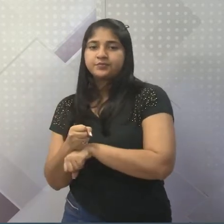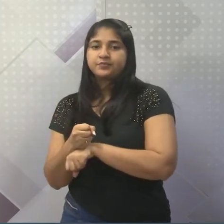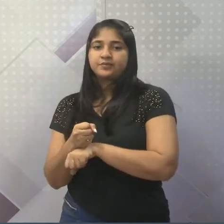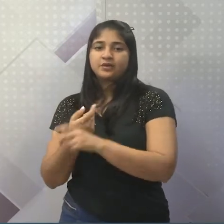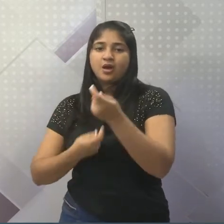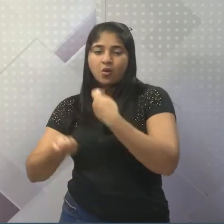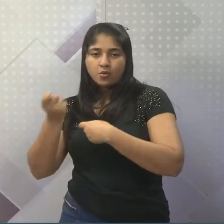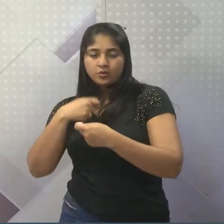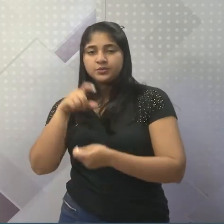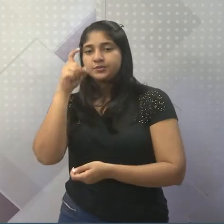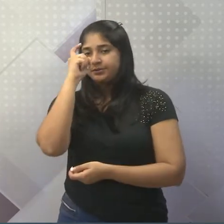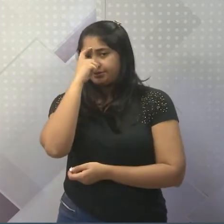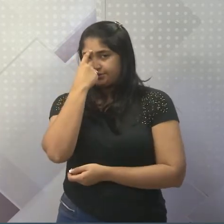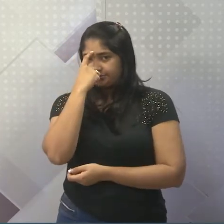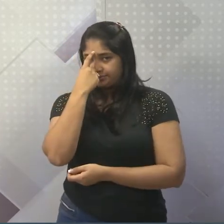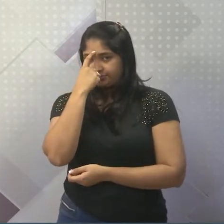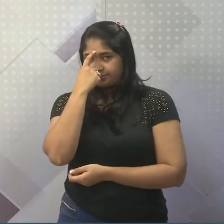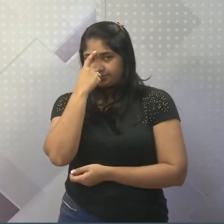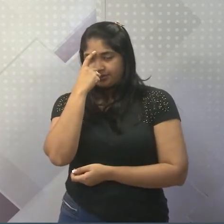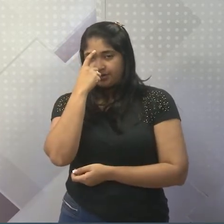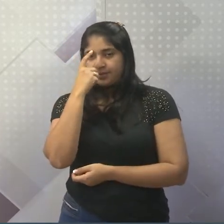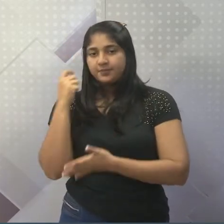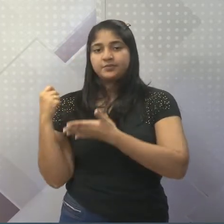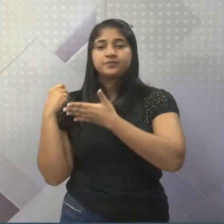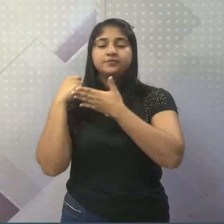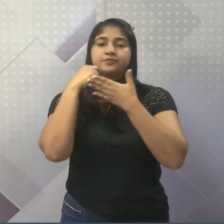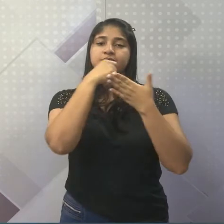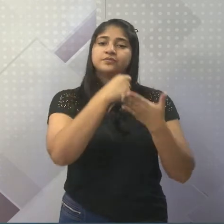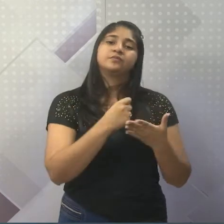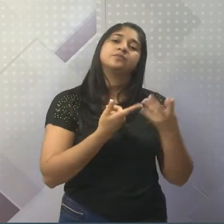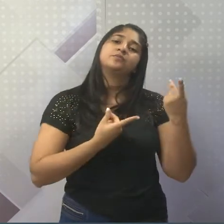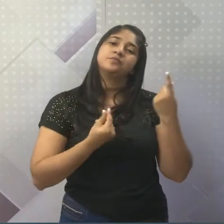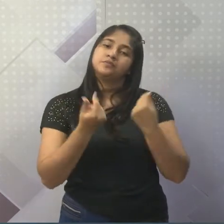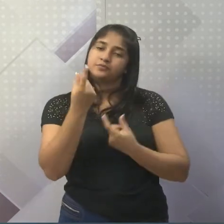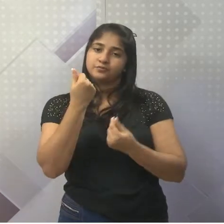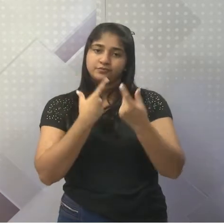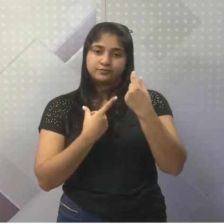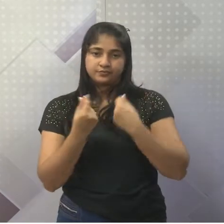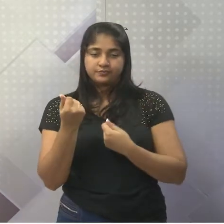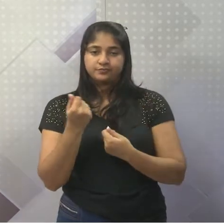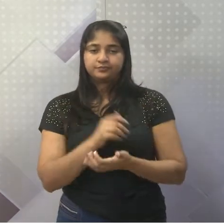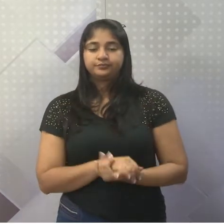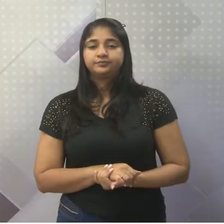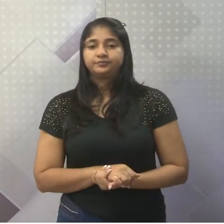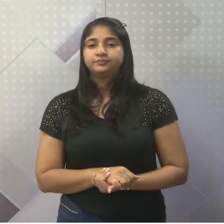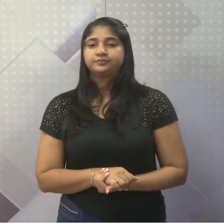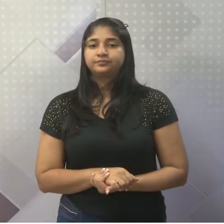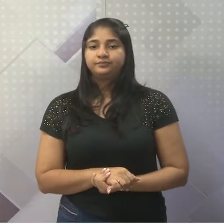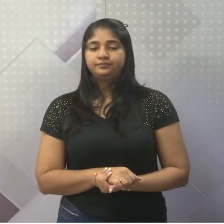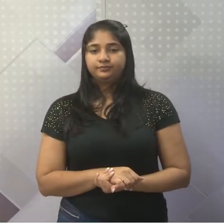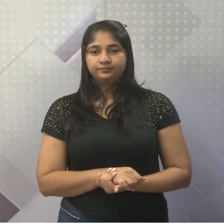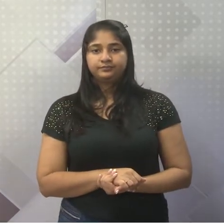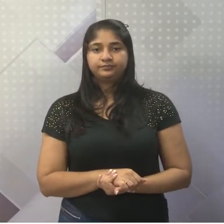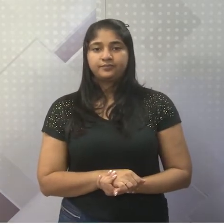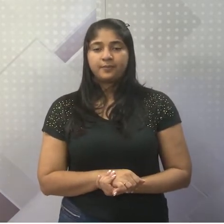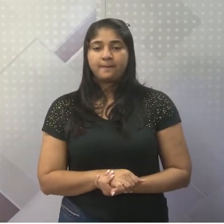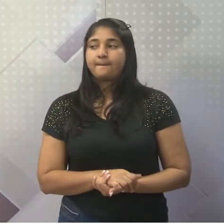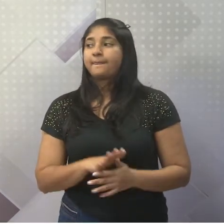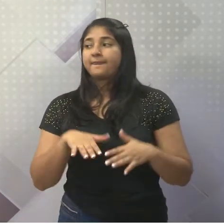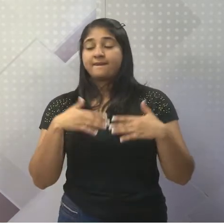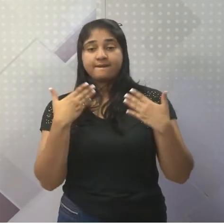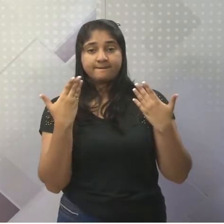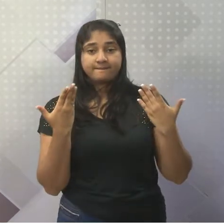em detrimento para favorecer a sua economia. A densidade demográfica da Índia é dessa